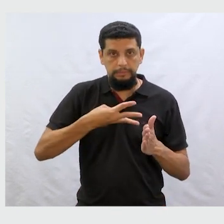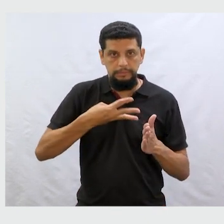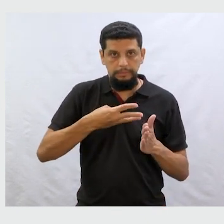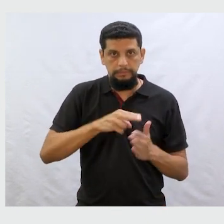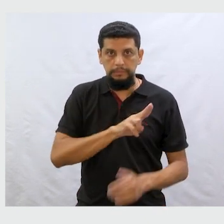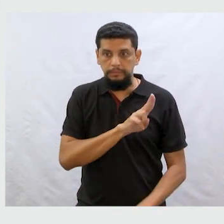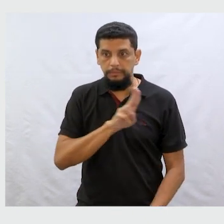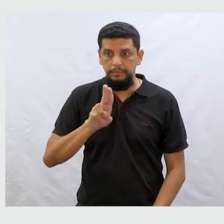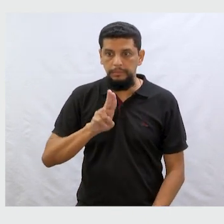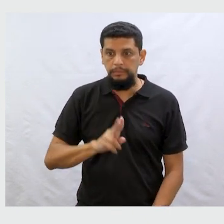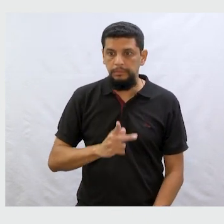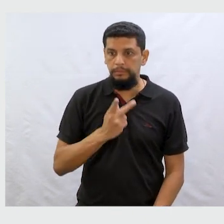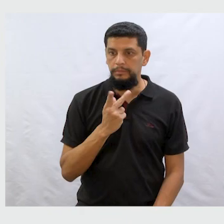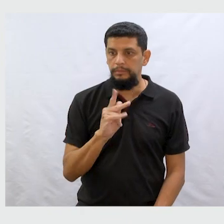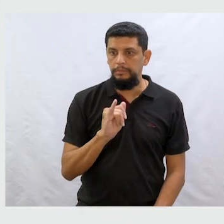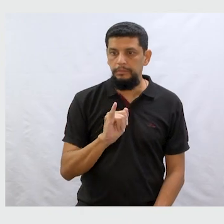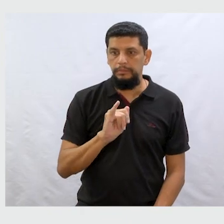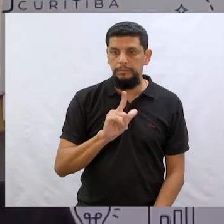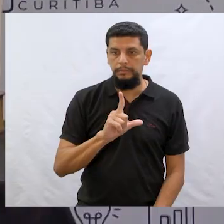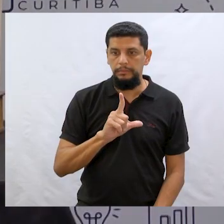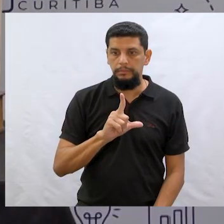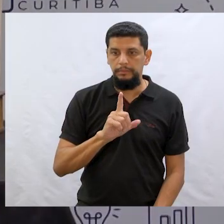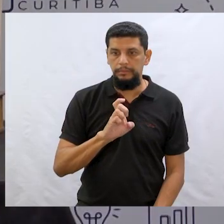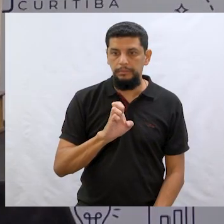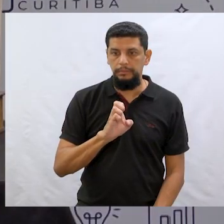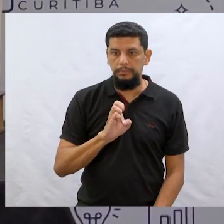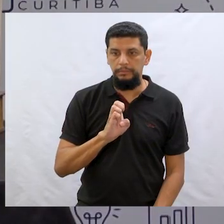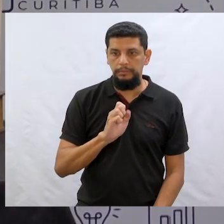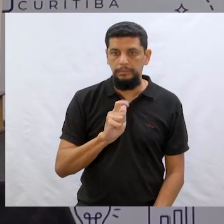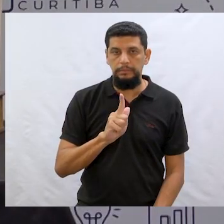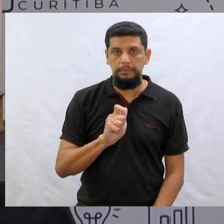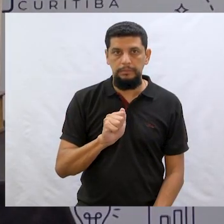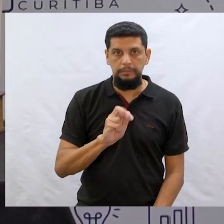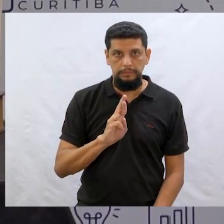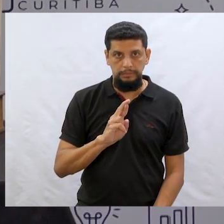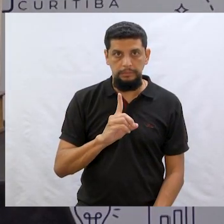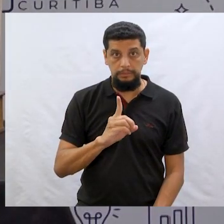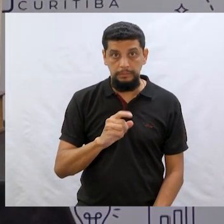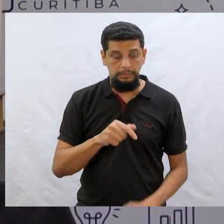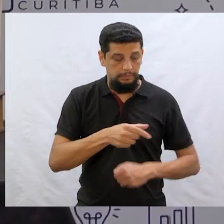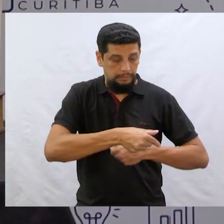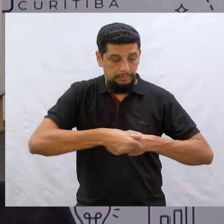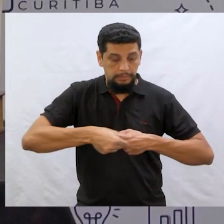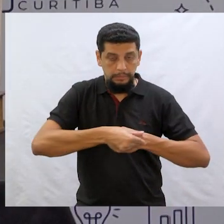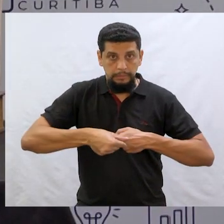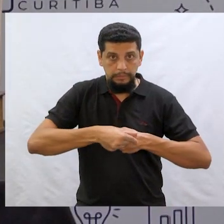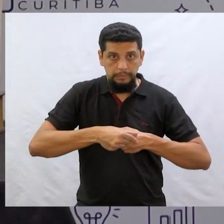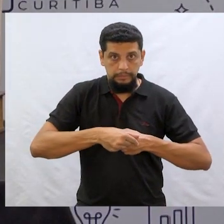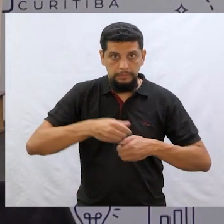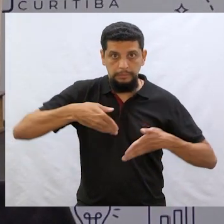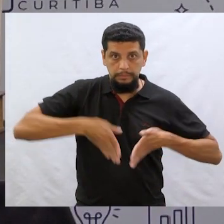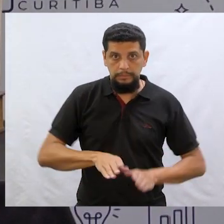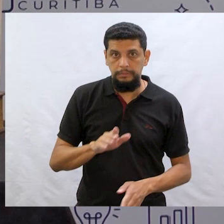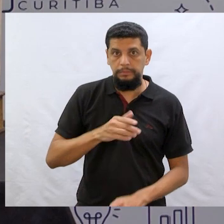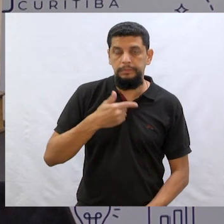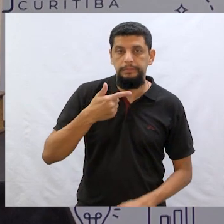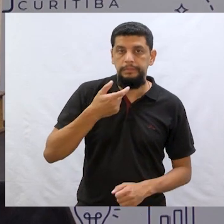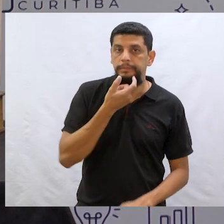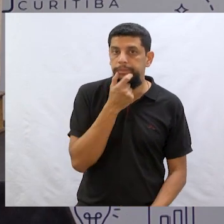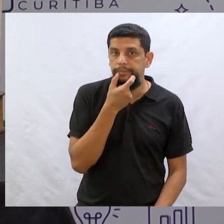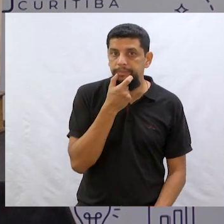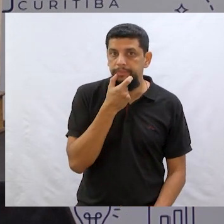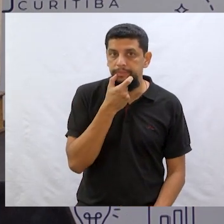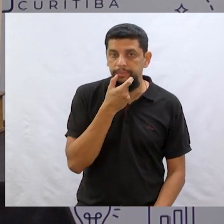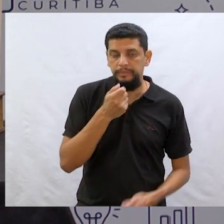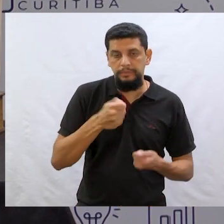Hildegard Feist. Ela traduziu o livro. Lembra que eu falei que a autora era inglesa? Então, o livro foi escrito na língua